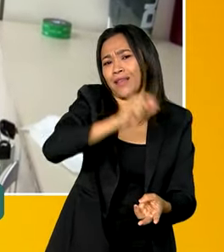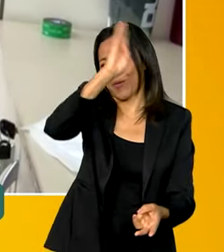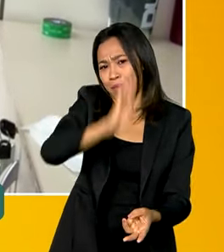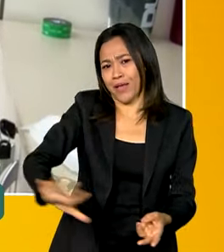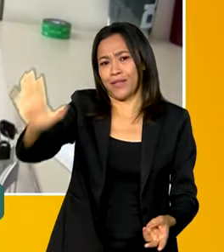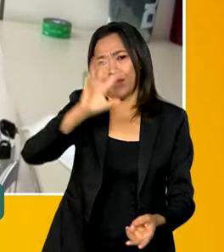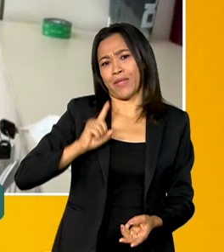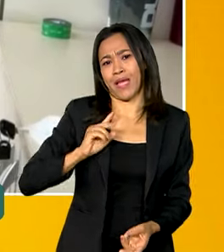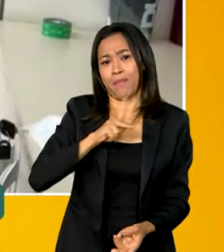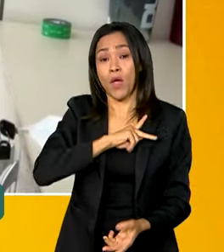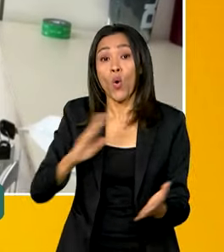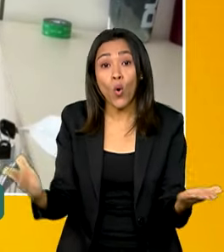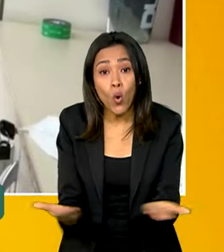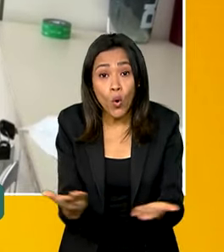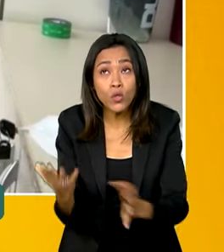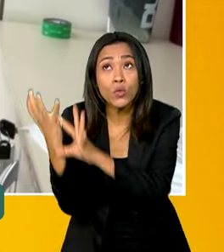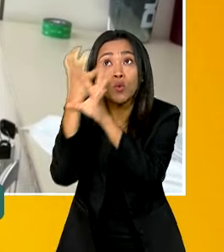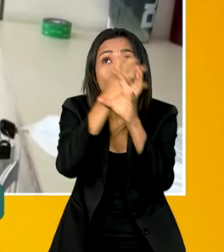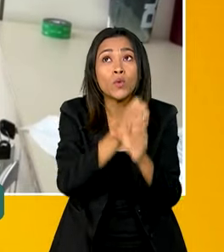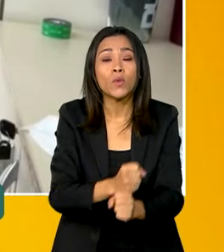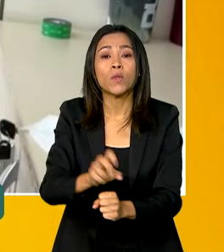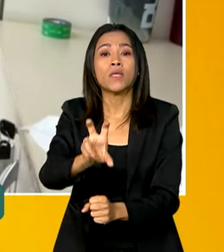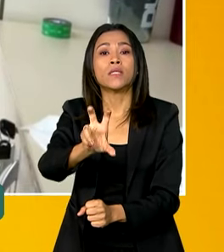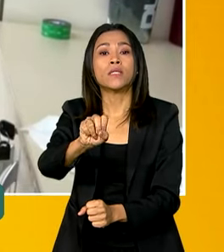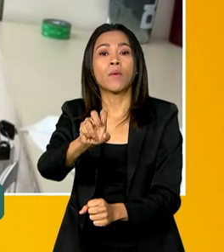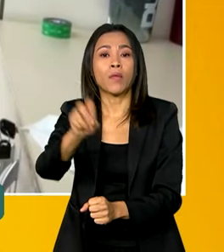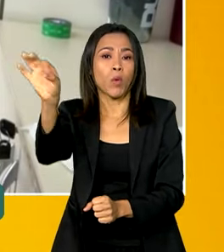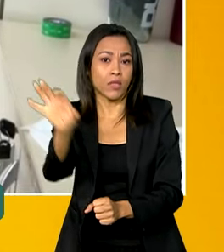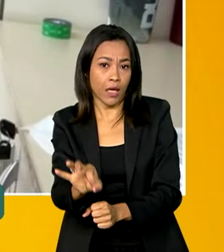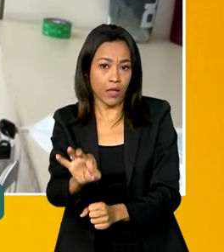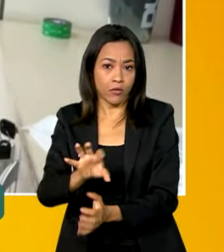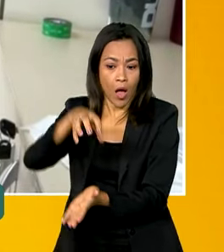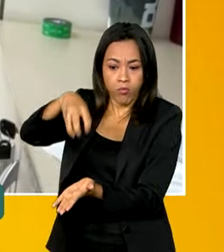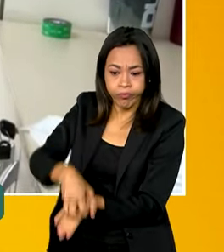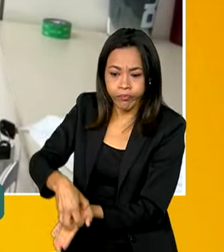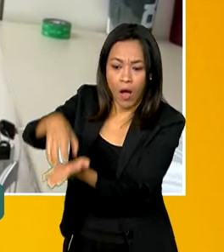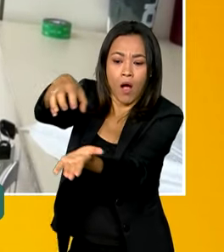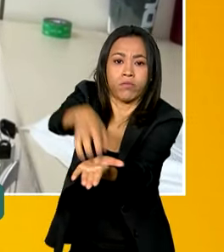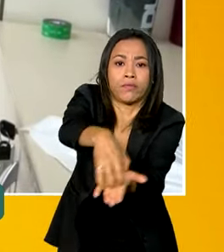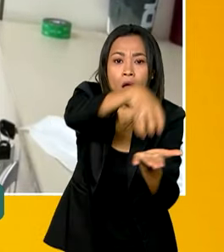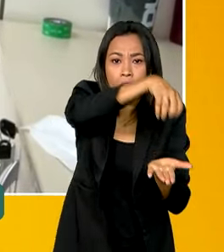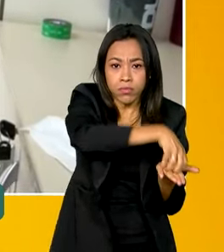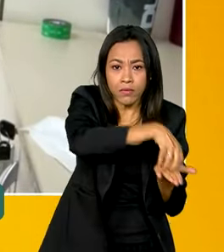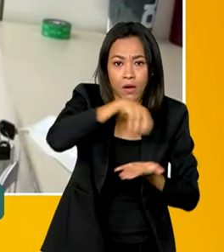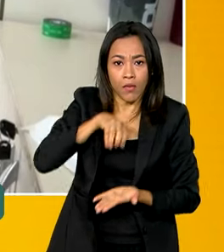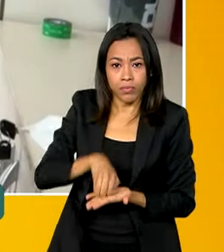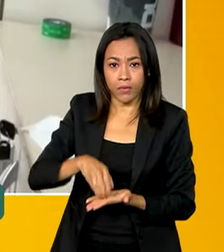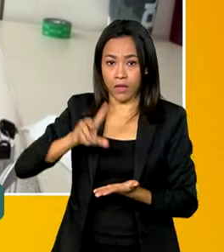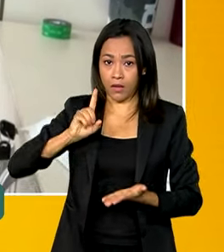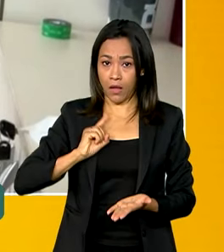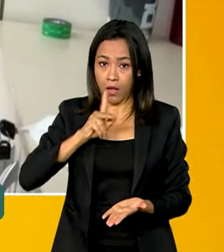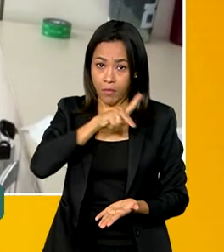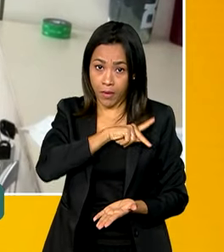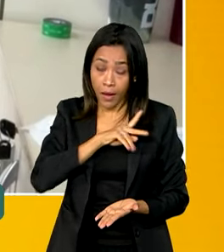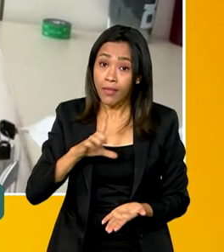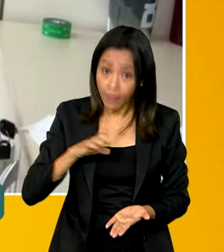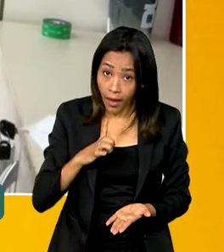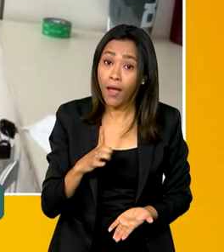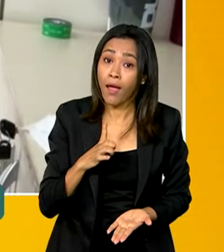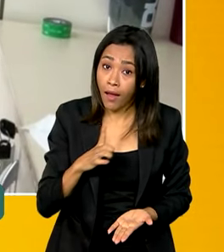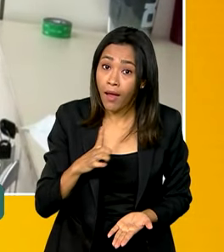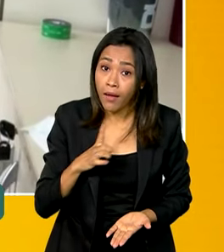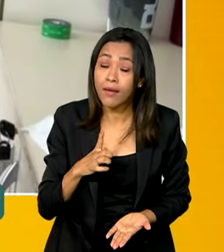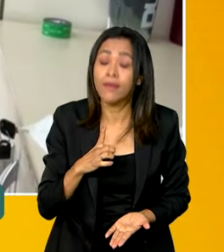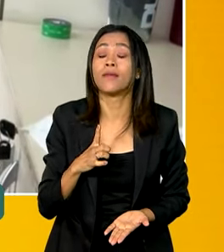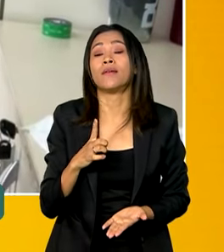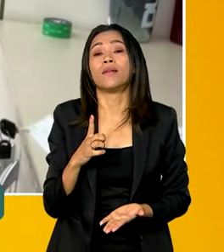Hoje, apenas 50% das comarcas, das esperas judiciais do Brasil, tem Defensoria Pública.